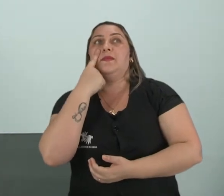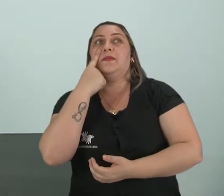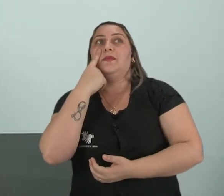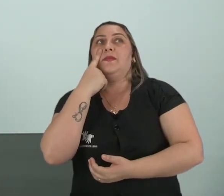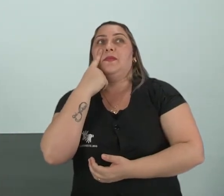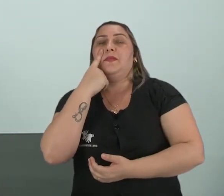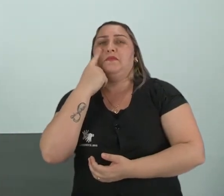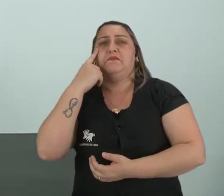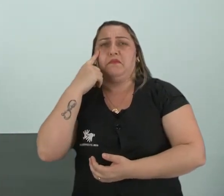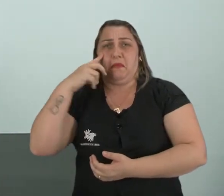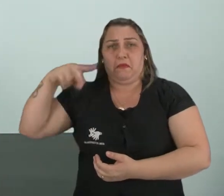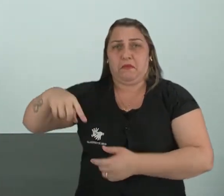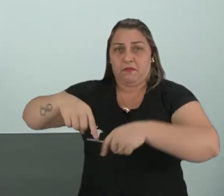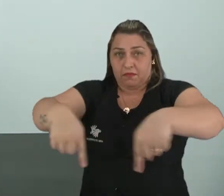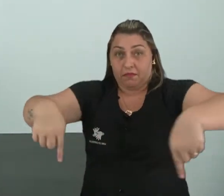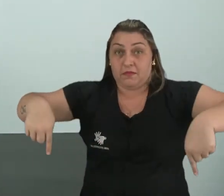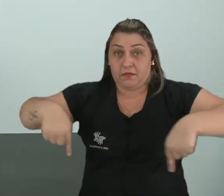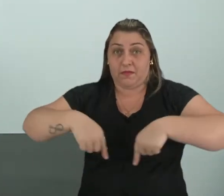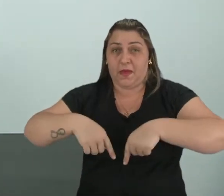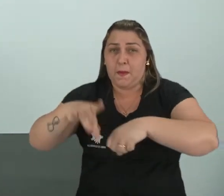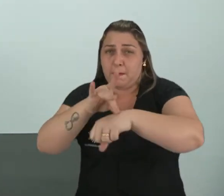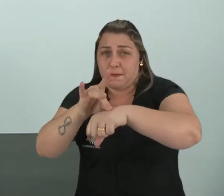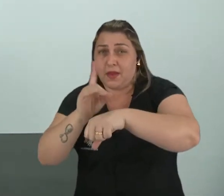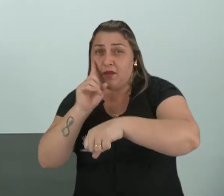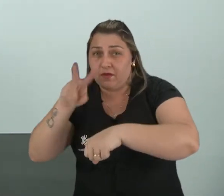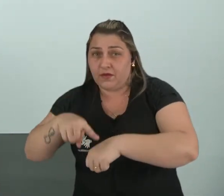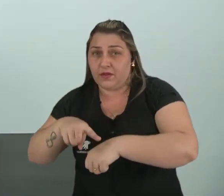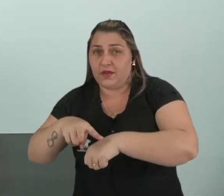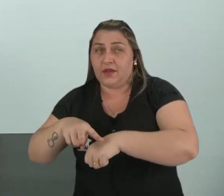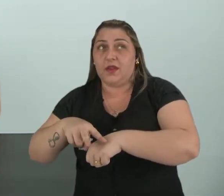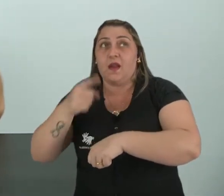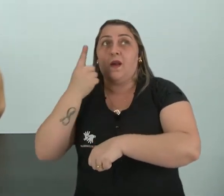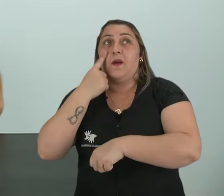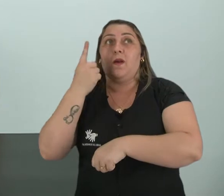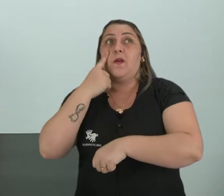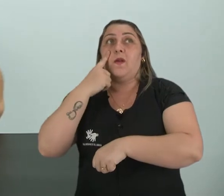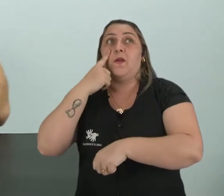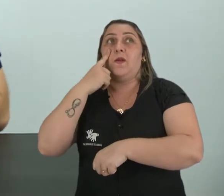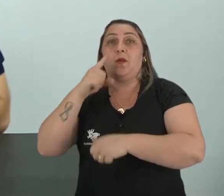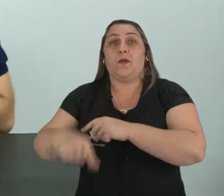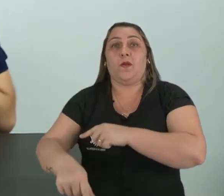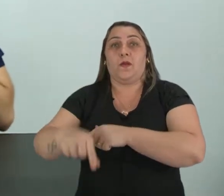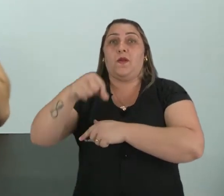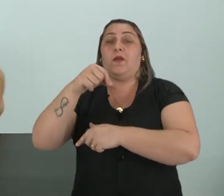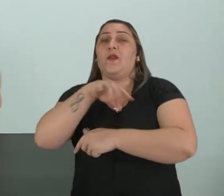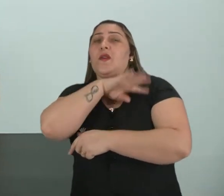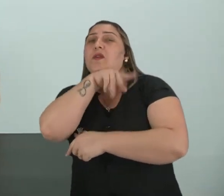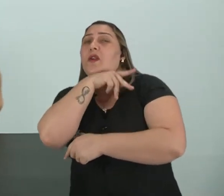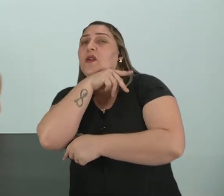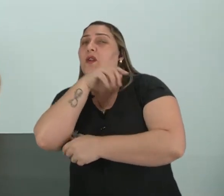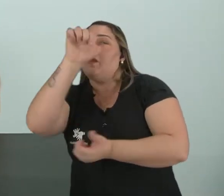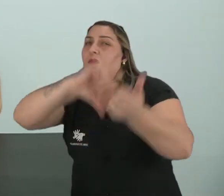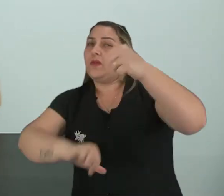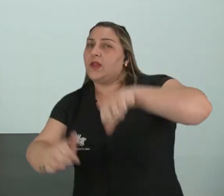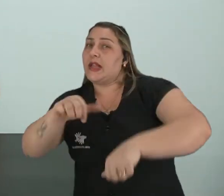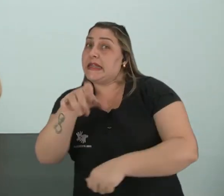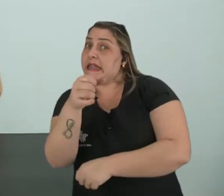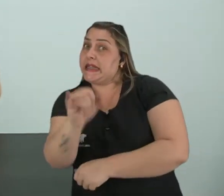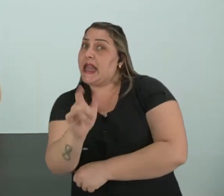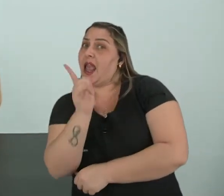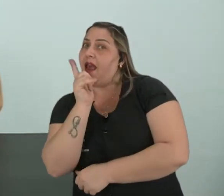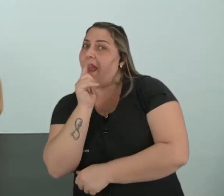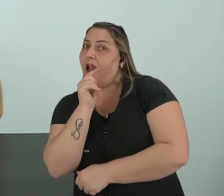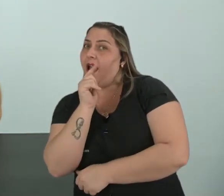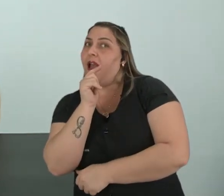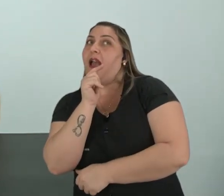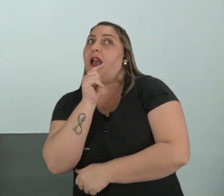animalzinho. Vocês estão vendo essa caixinha aqui? Estão observando? Ó, eu vou tirar um animalzinho daqui e nós vamos analisar. Se for da água,